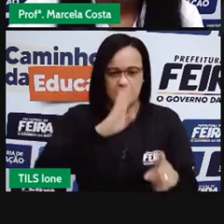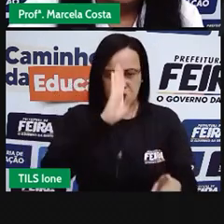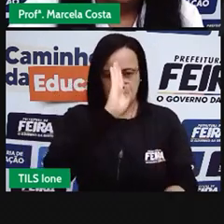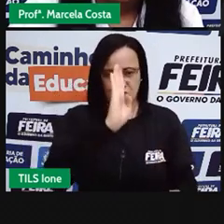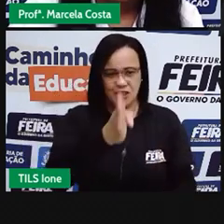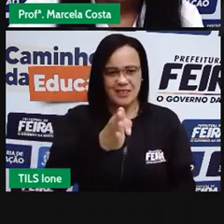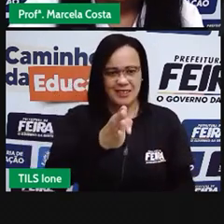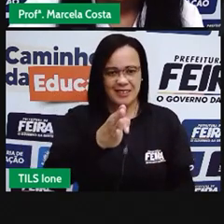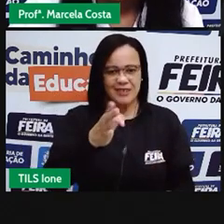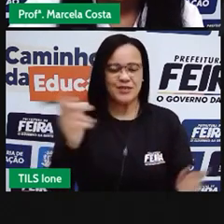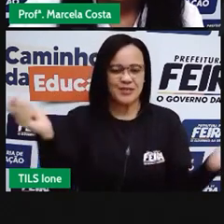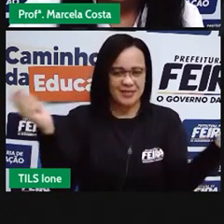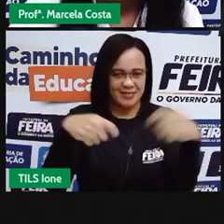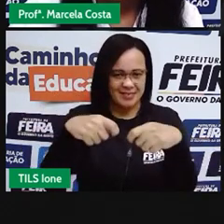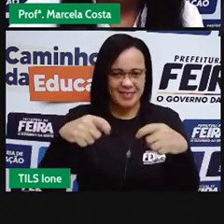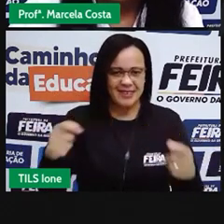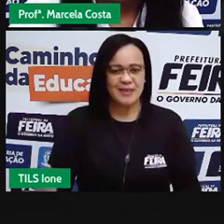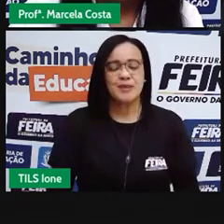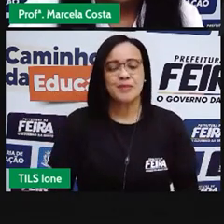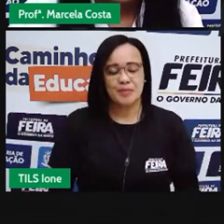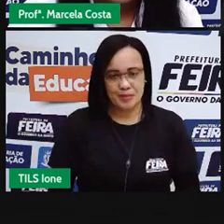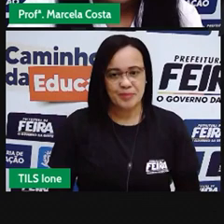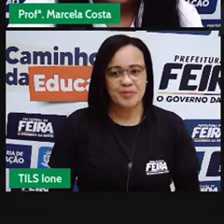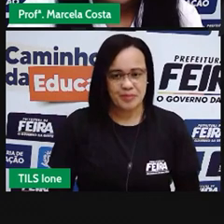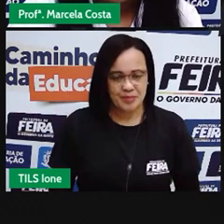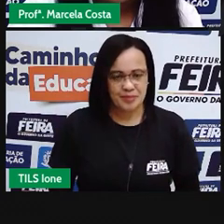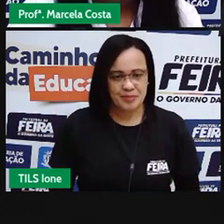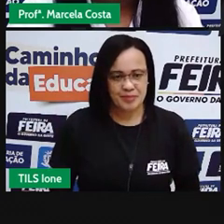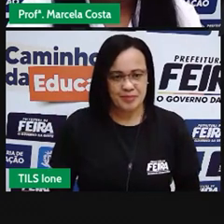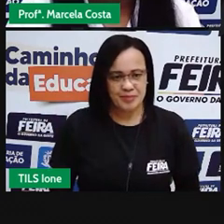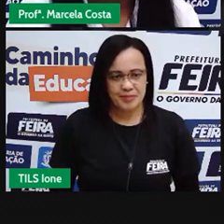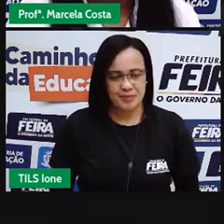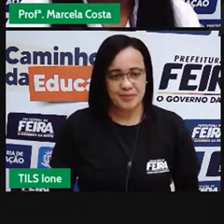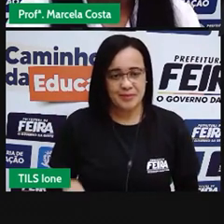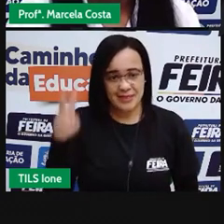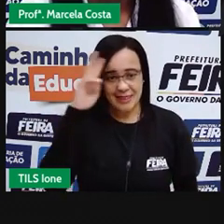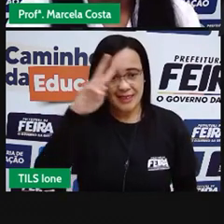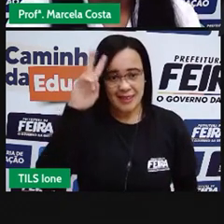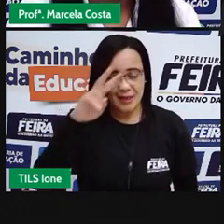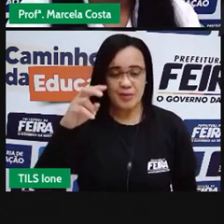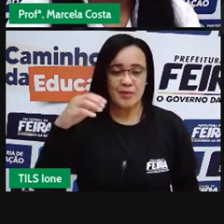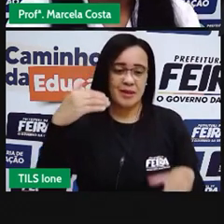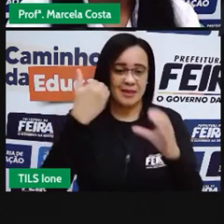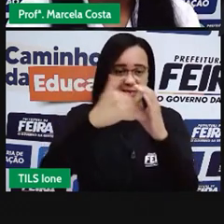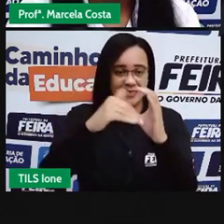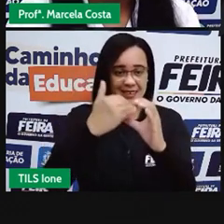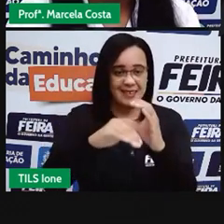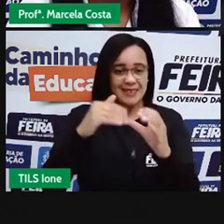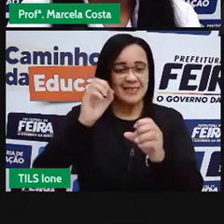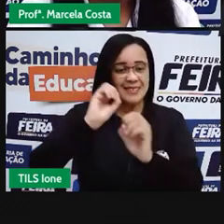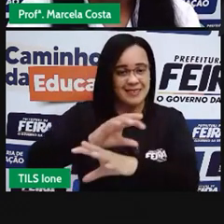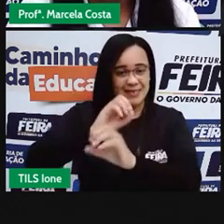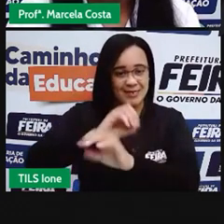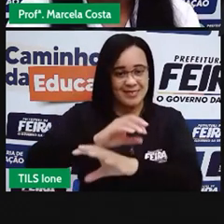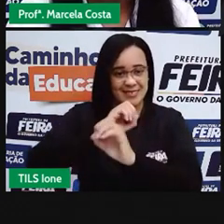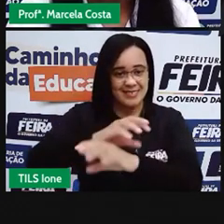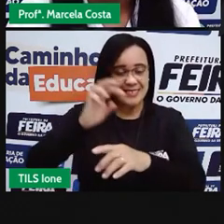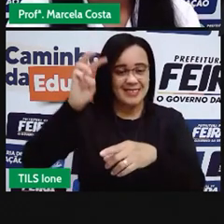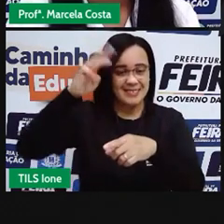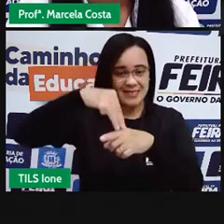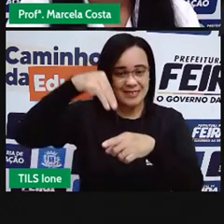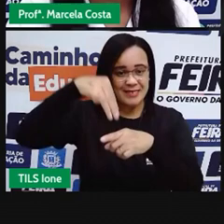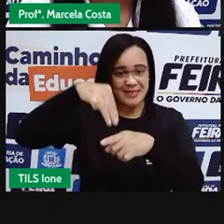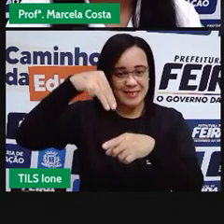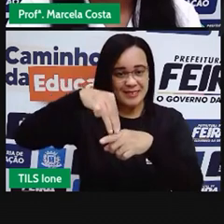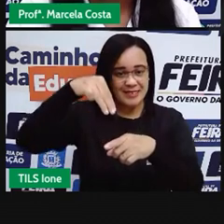Getúlio Varda, que é onde a Secretaria Municipal de Educação. Mas a Secretaria Municipal de Educação está lá